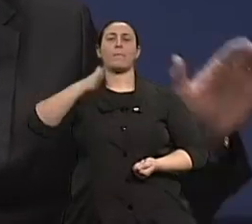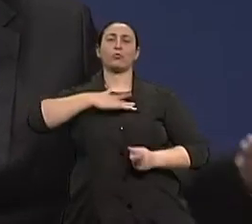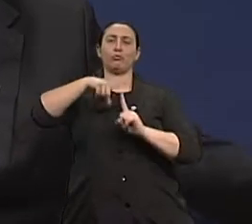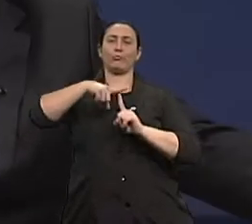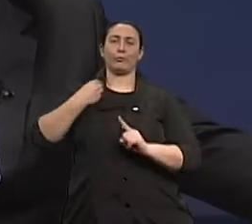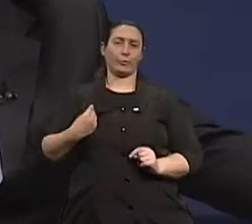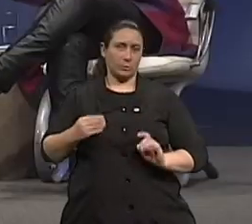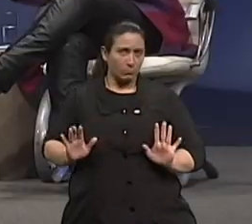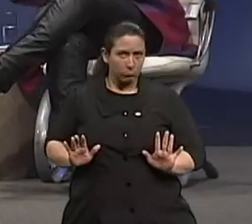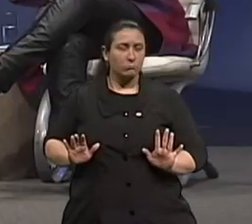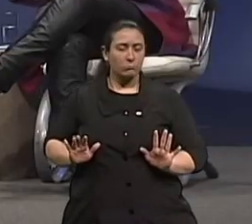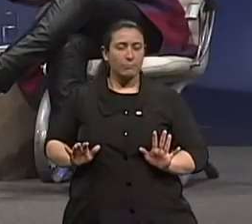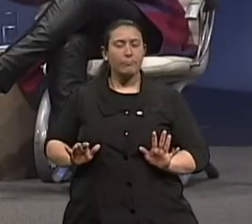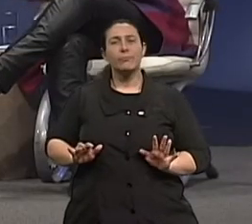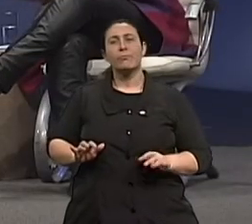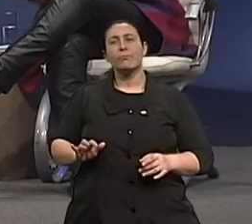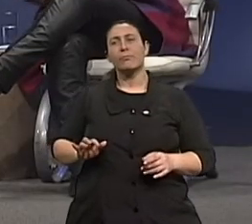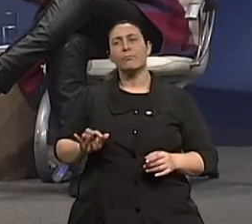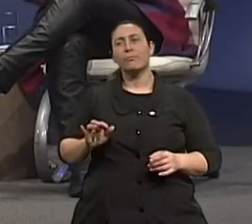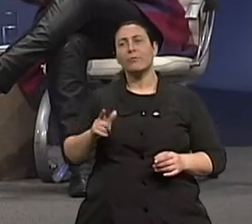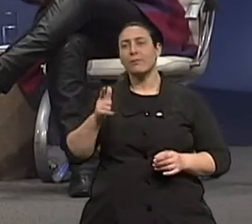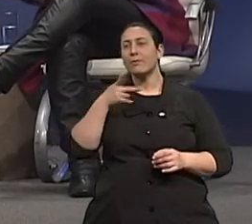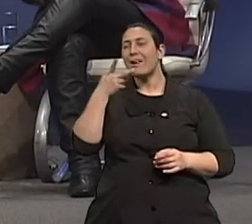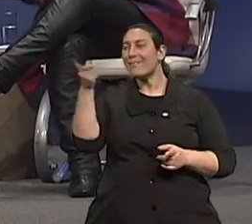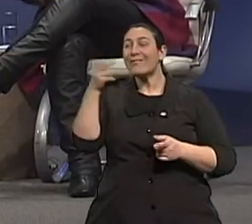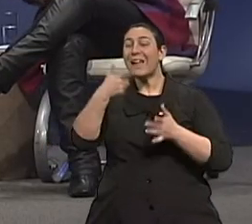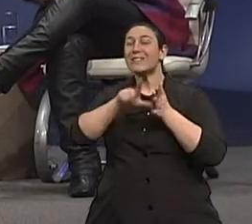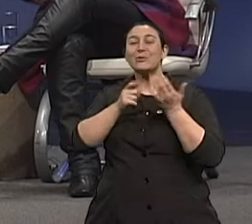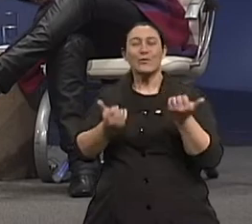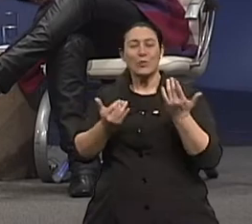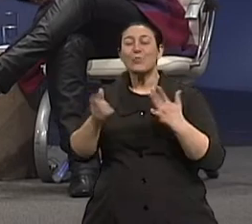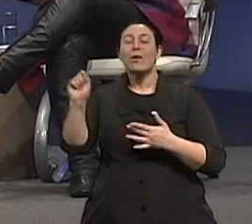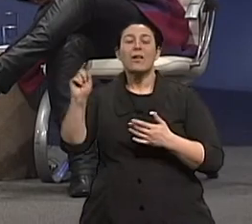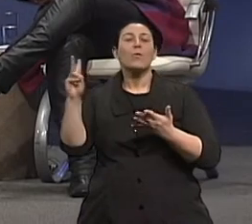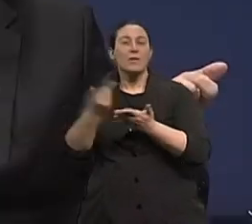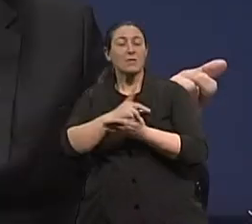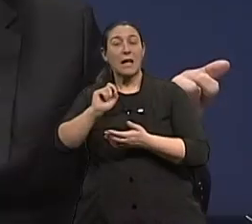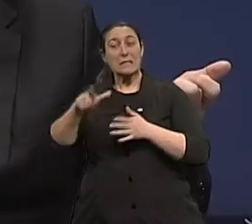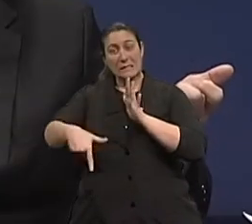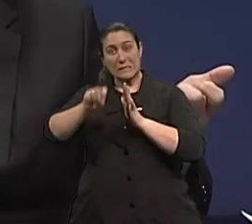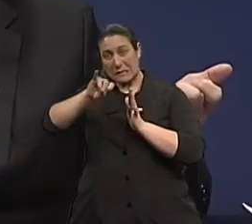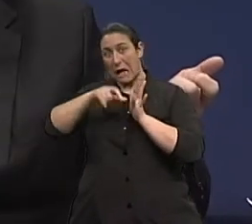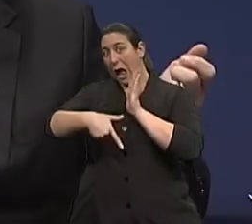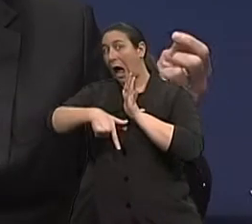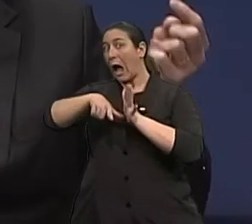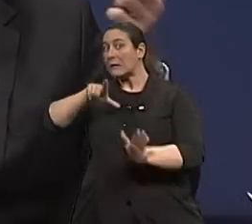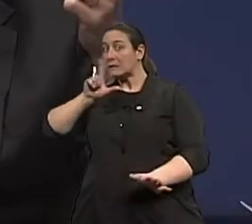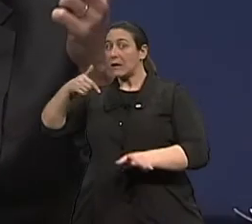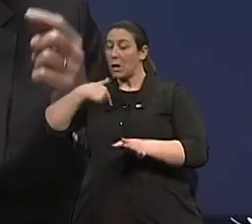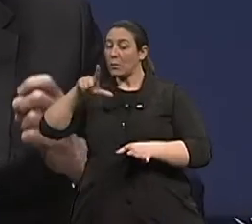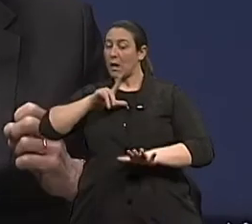E quanto mais, perdão. Claro. Não, pode falar. E eu digo, a gente estava falando em juventude. E quanto mais precoce for esses cuidados de ordem preventiva. Ah,